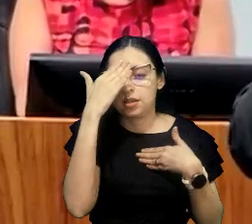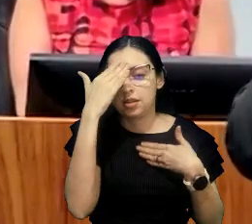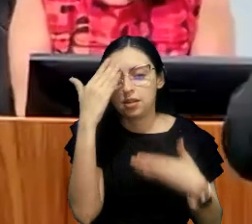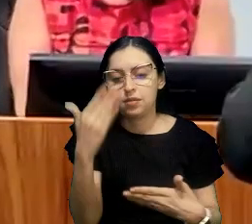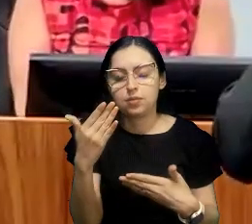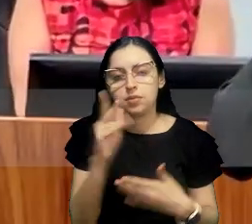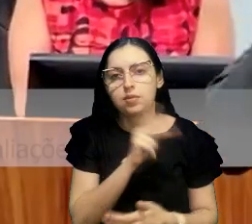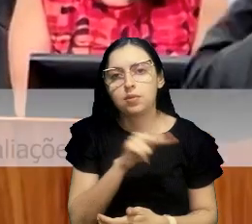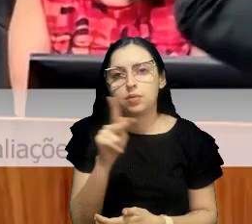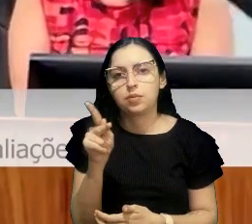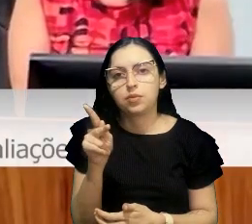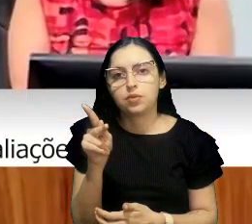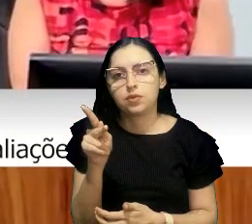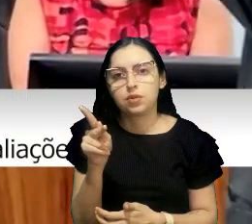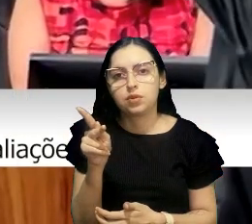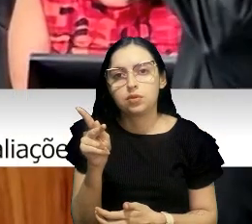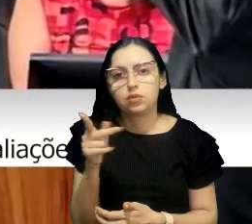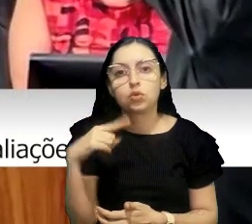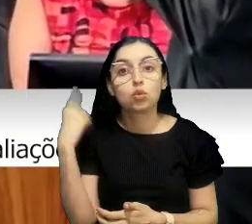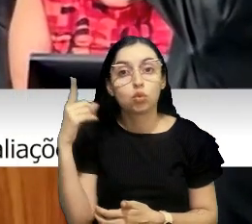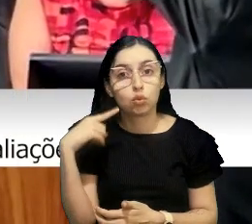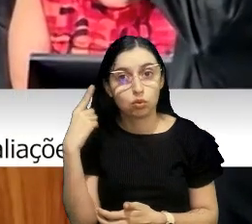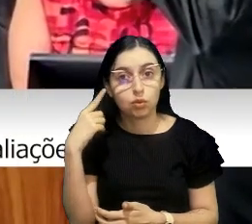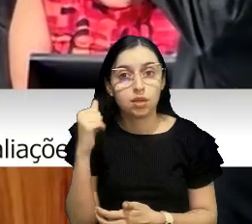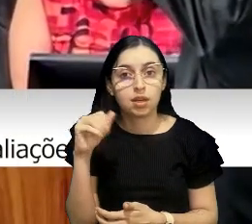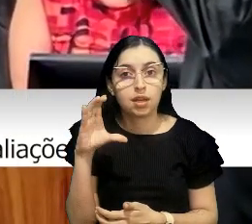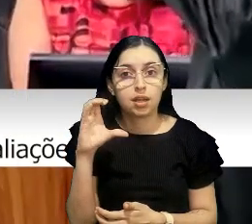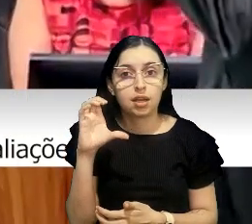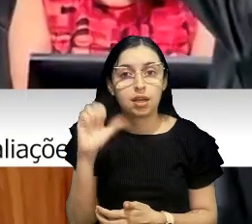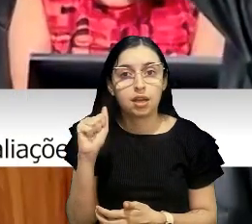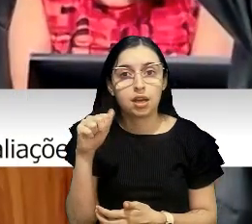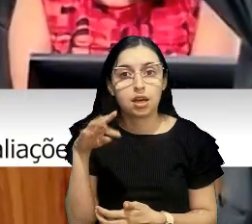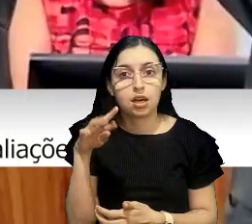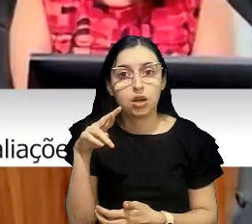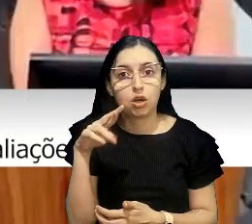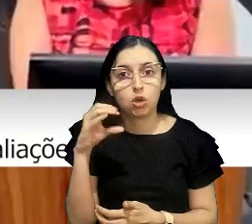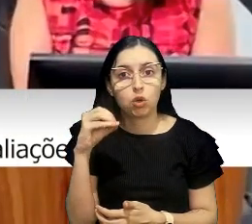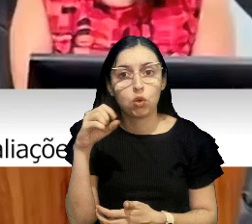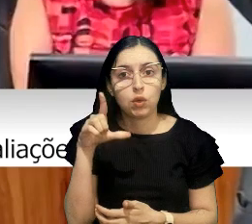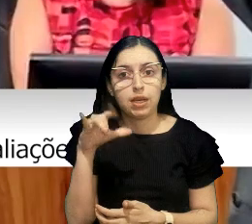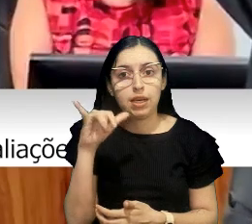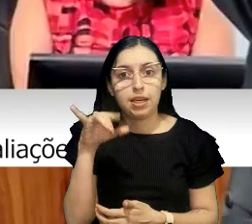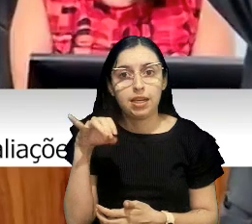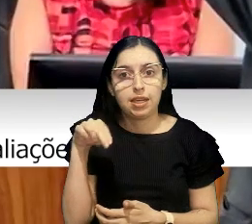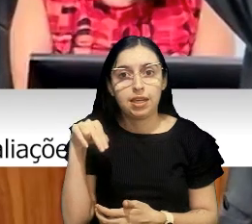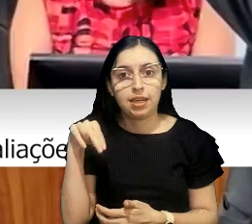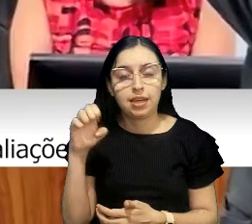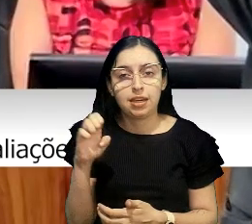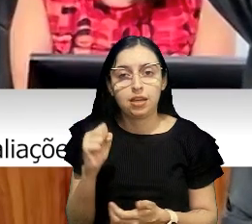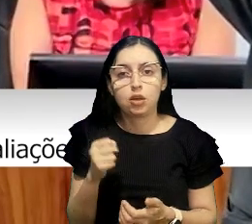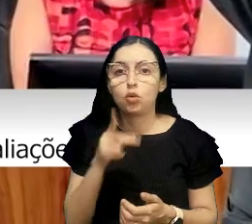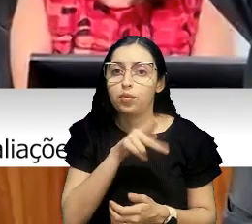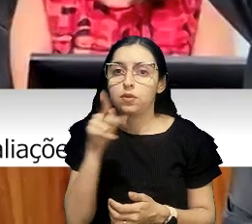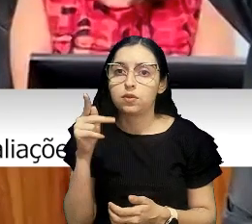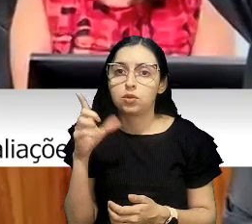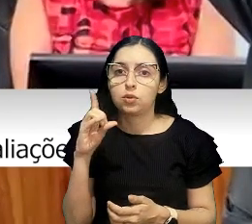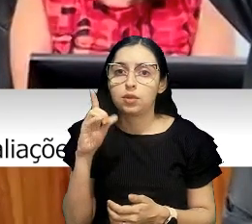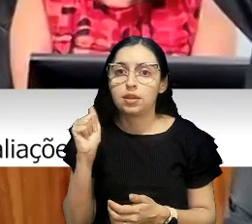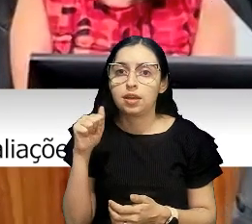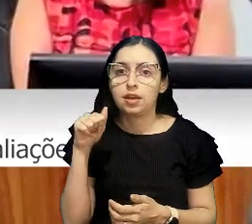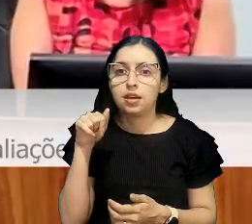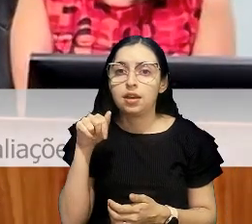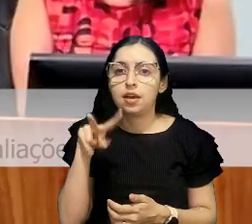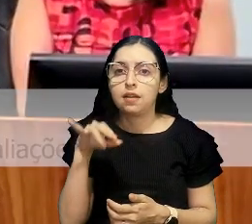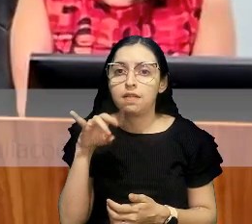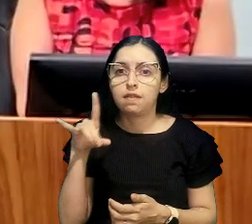professora, a professora doutora, né? Caroline e ao professor Davi, né? Nessa parceria de